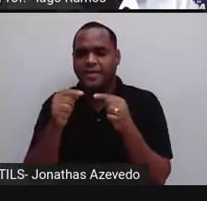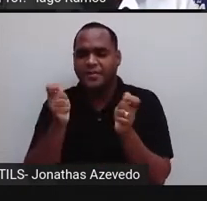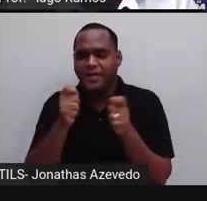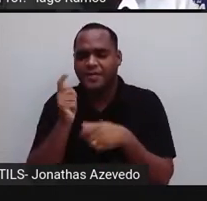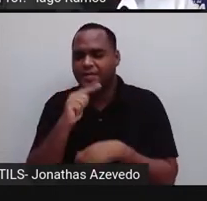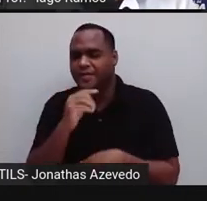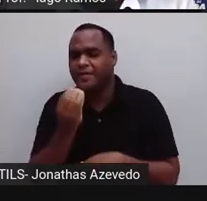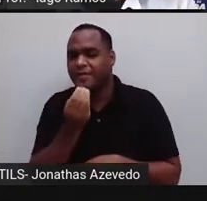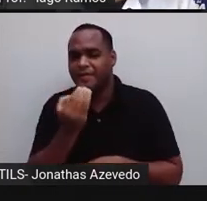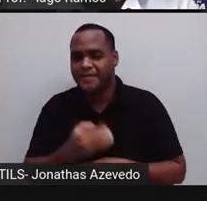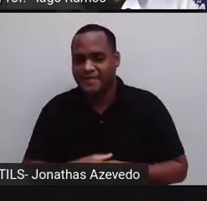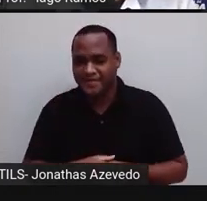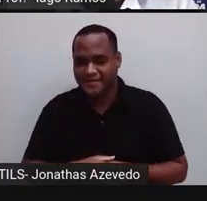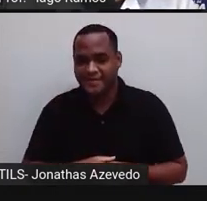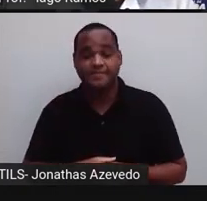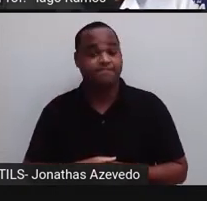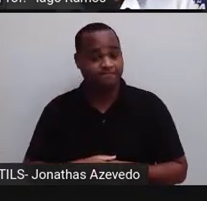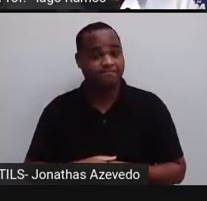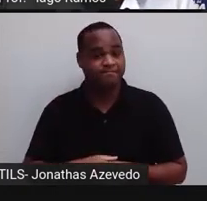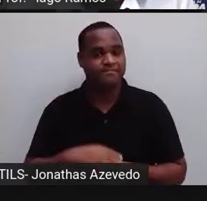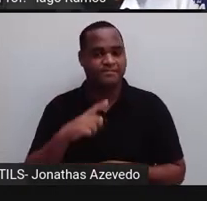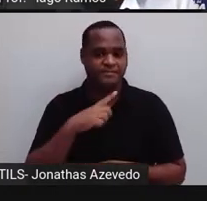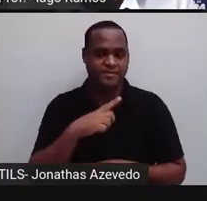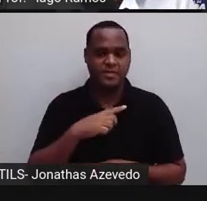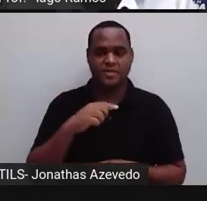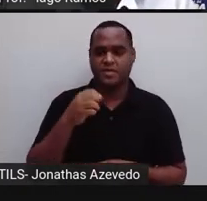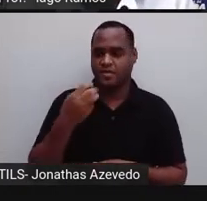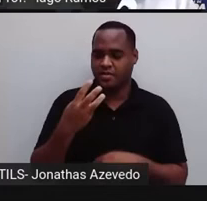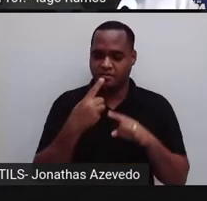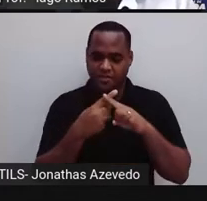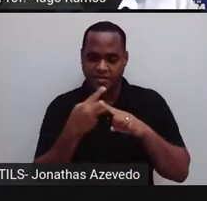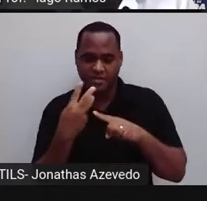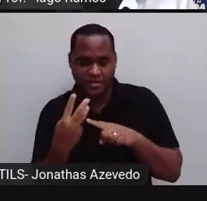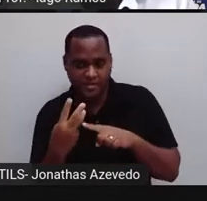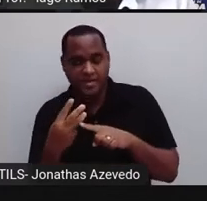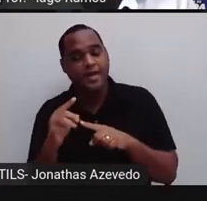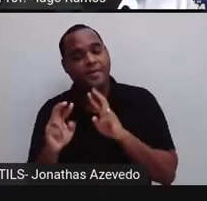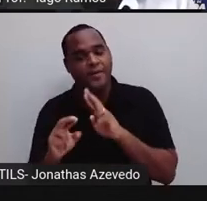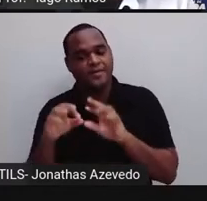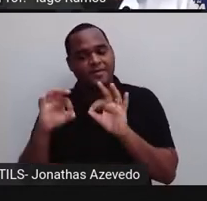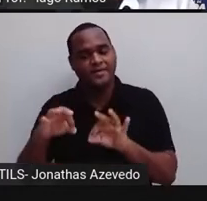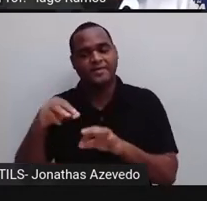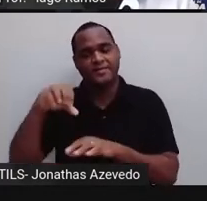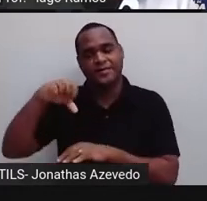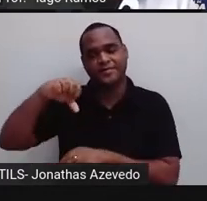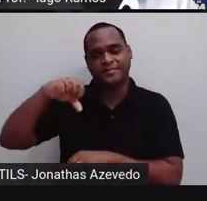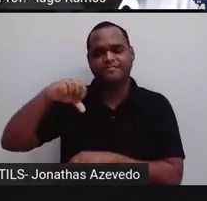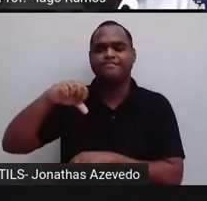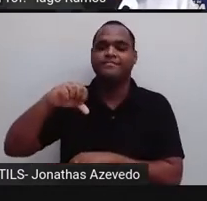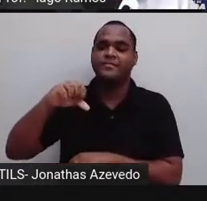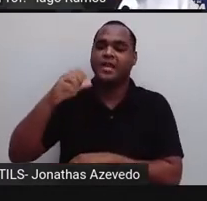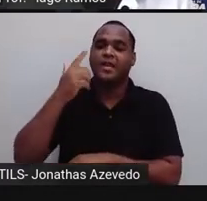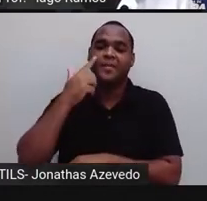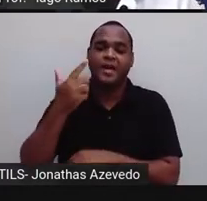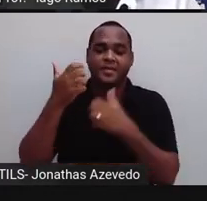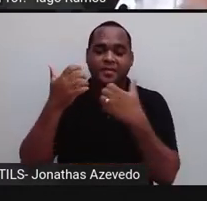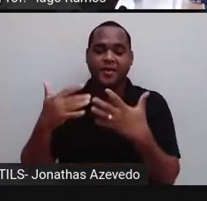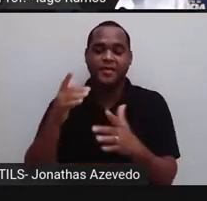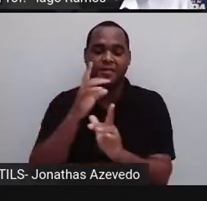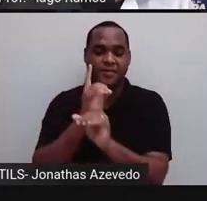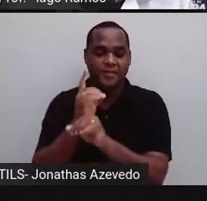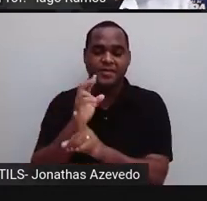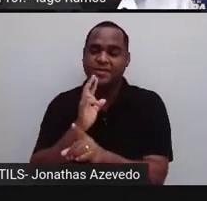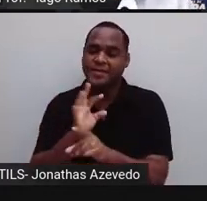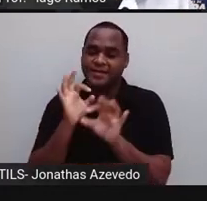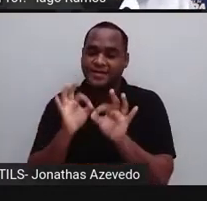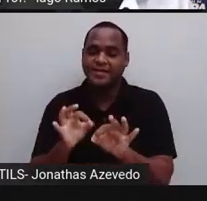Certo? Que no caso é 9. 3 vezes 3 vai dar 9. Então, a gente encontrou o resultado. A